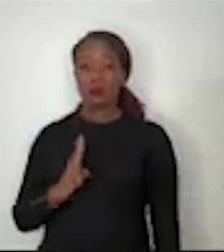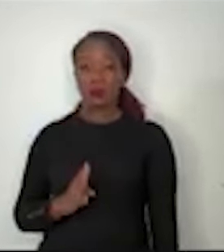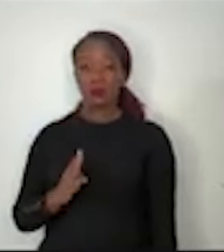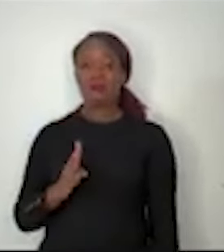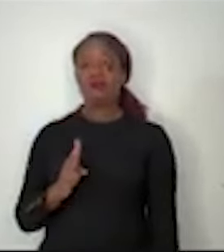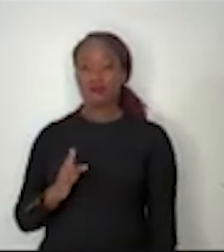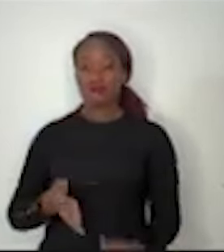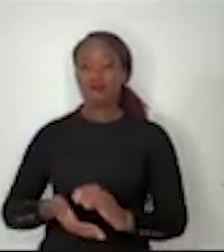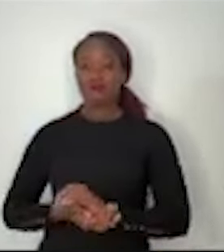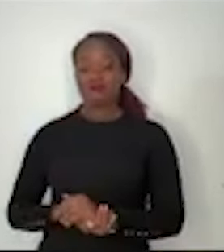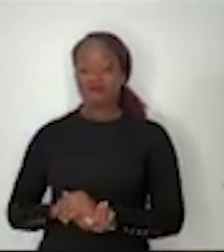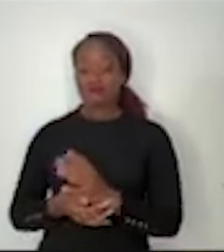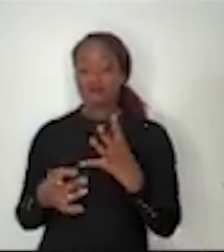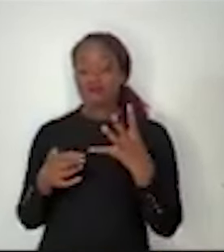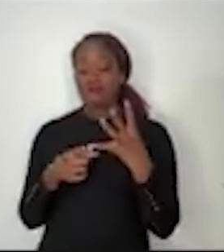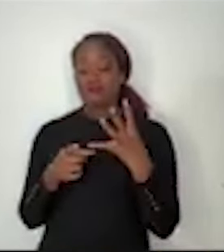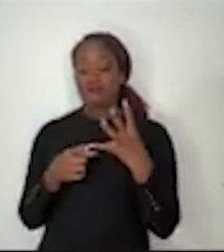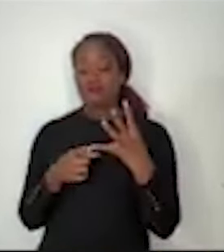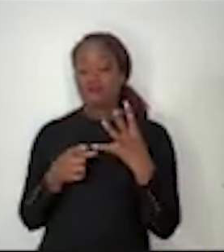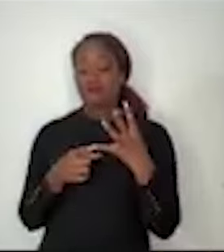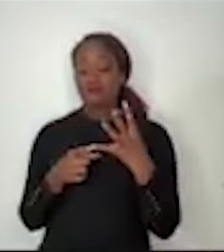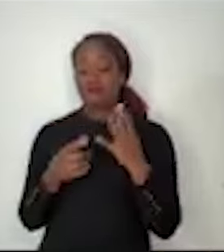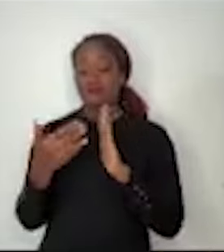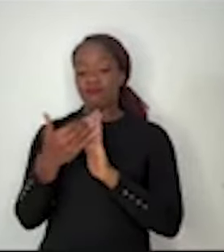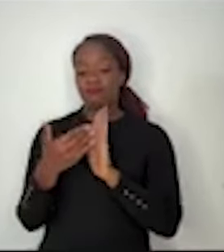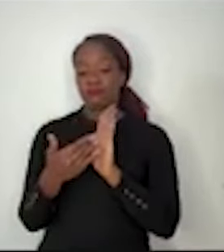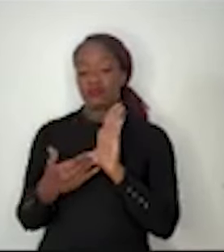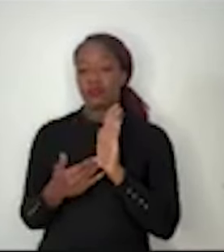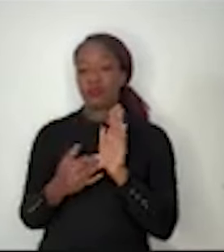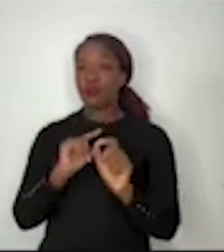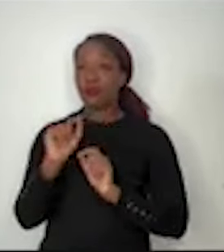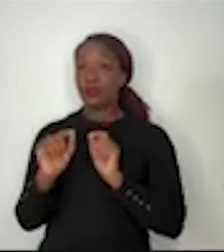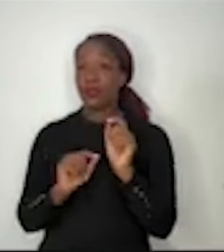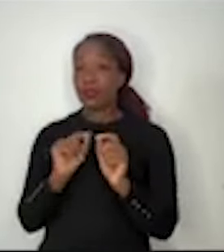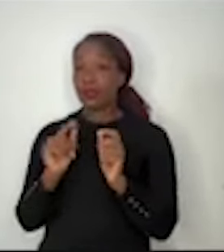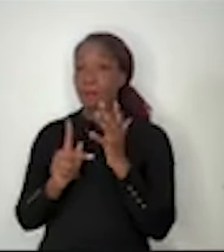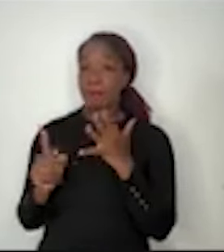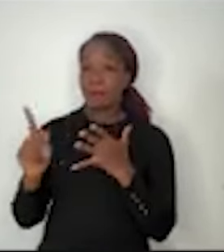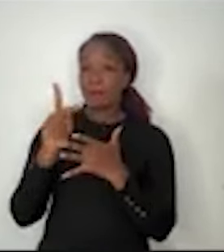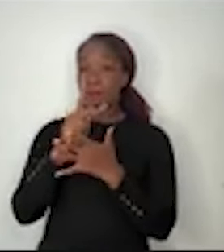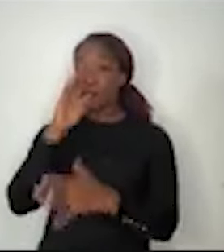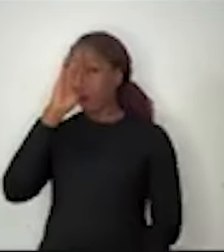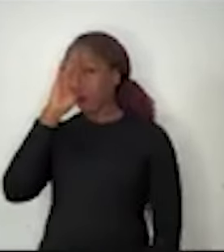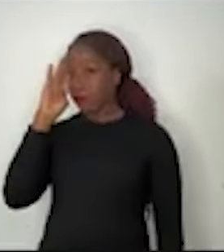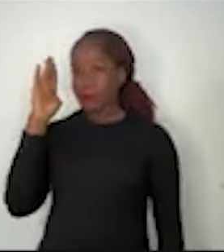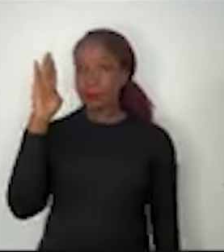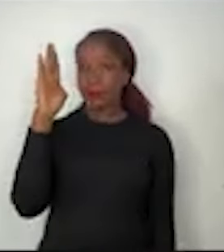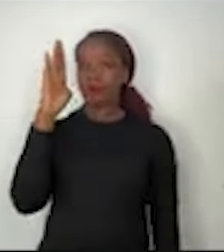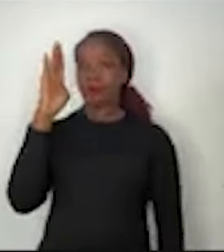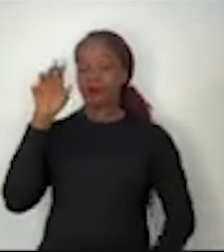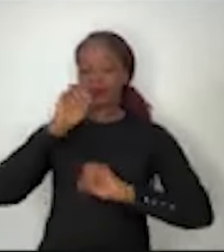item da nossa agenda, que é a prioridade máxima para a educação básica.